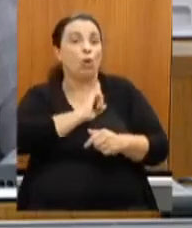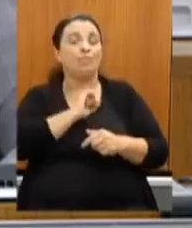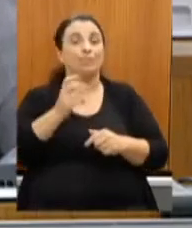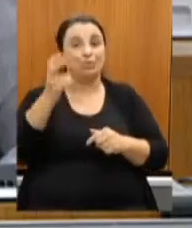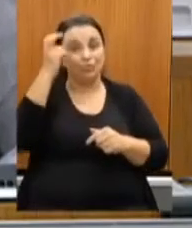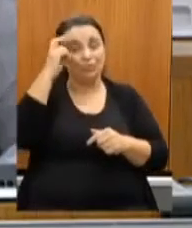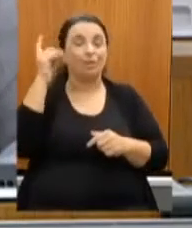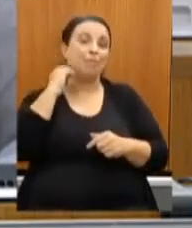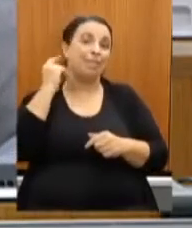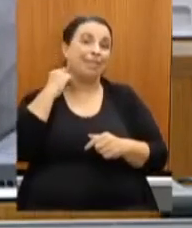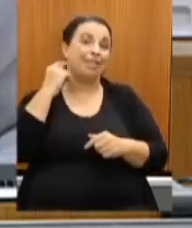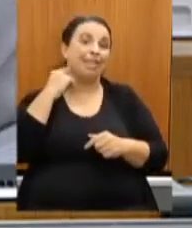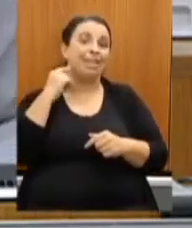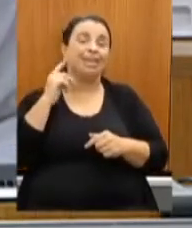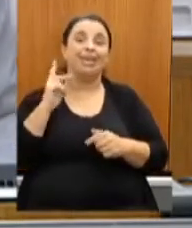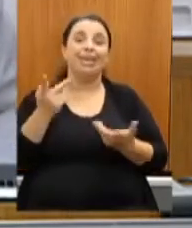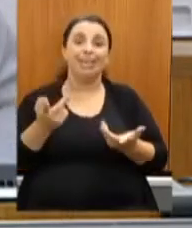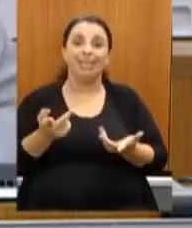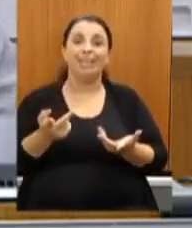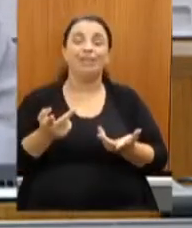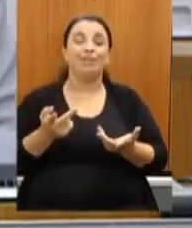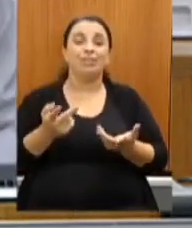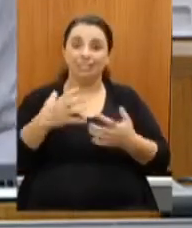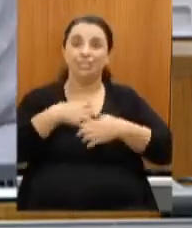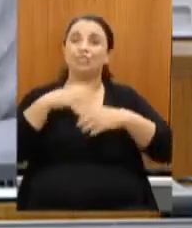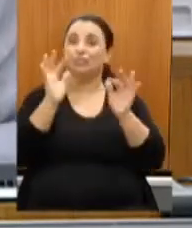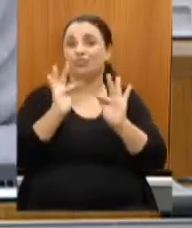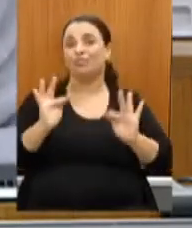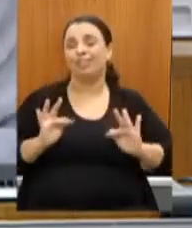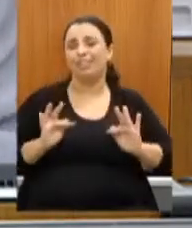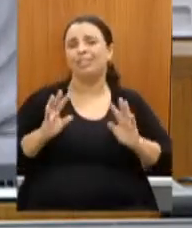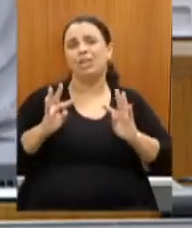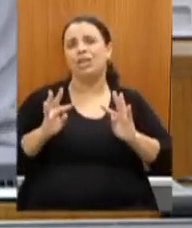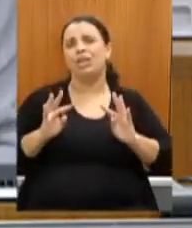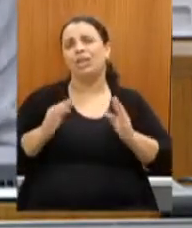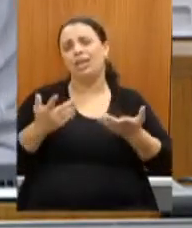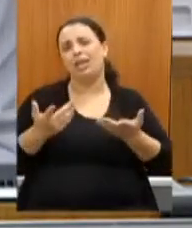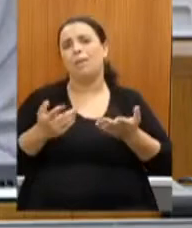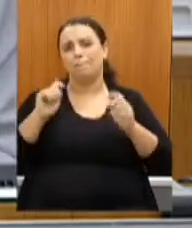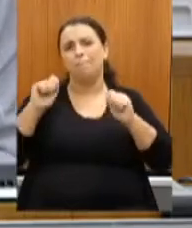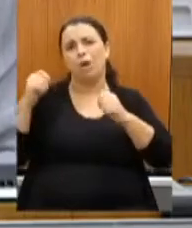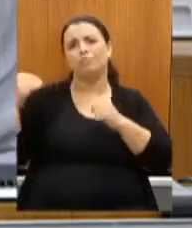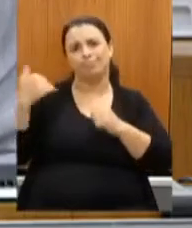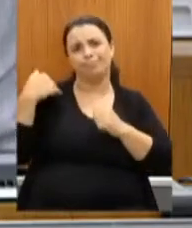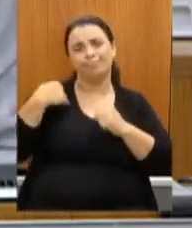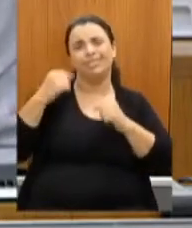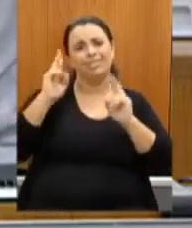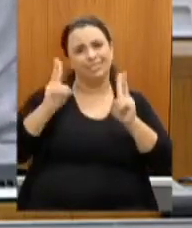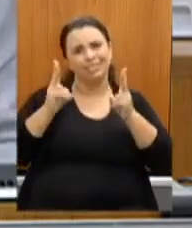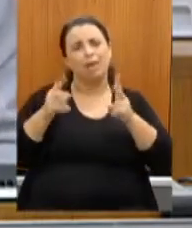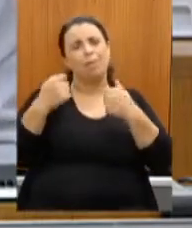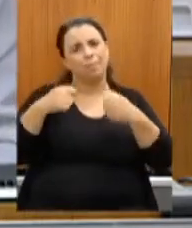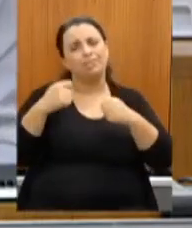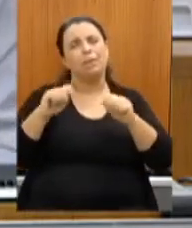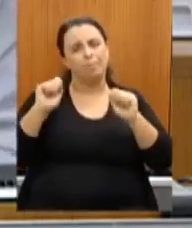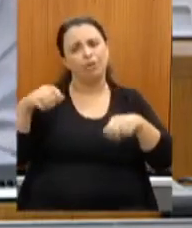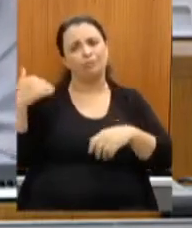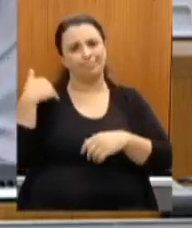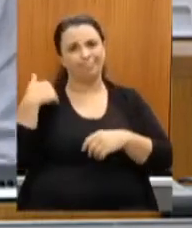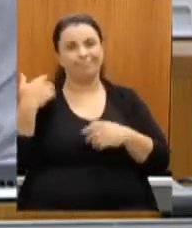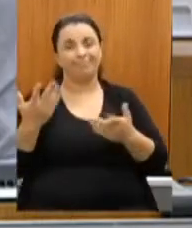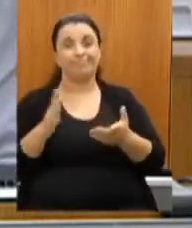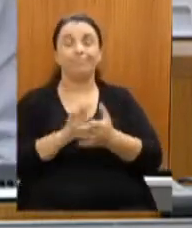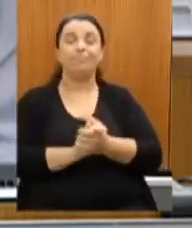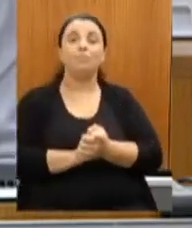com a secult sempre que precisar sabe disso 300 mais um nós vamos fazer um projeto que já está já está